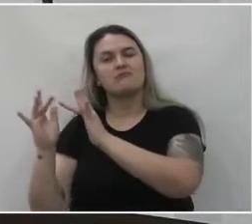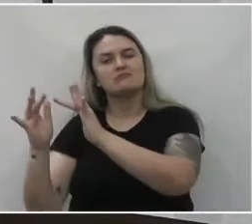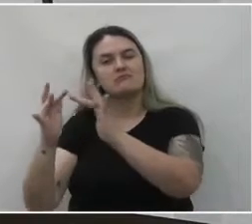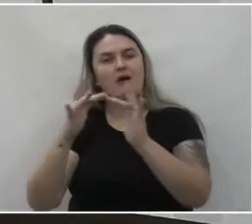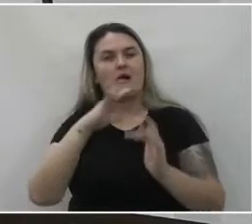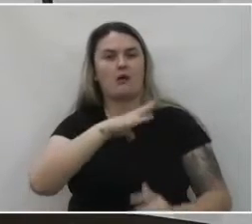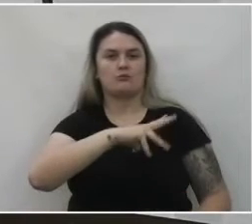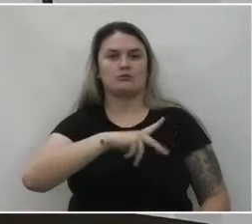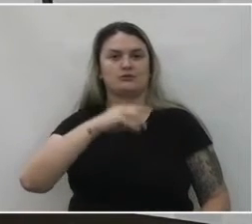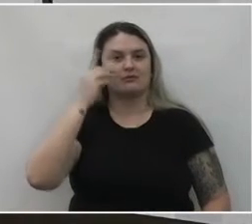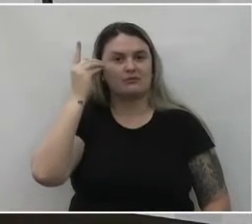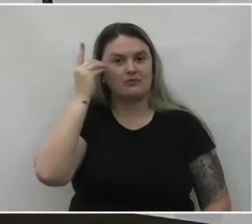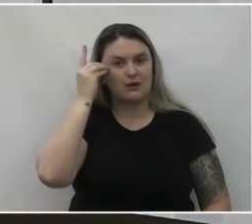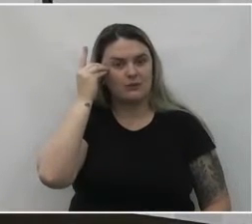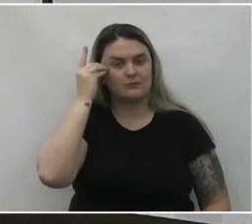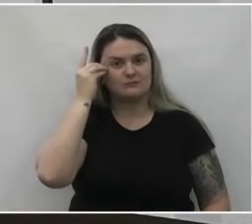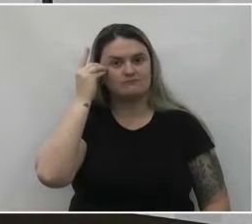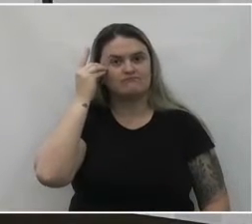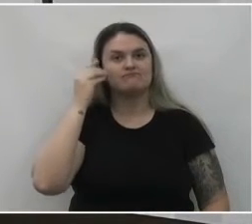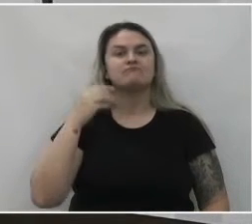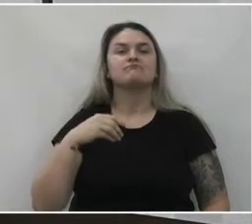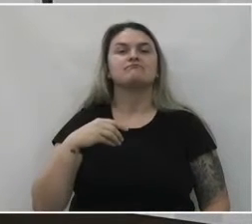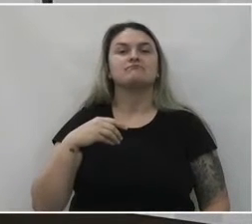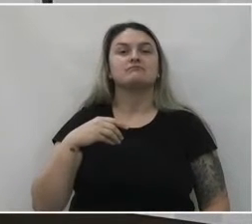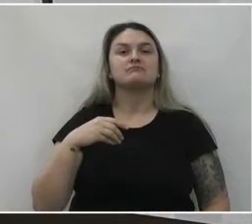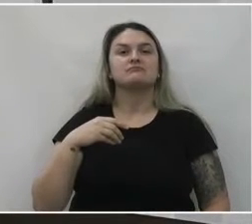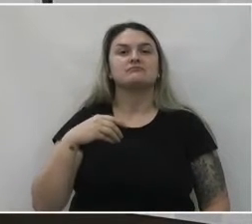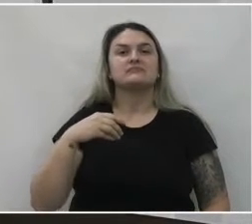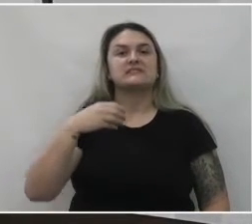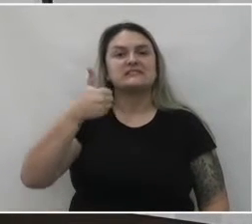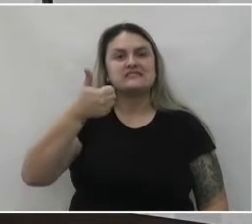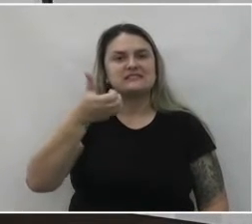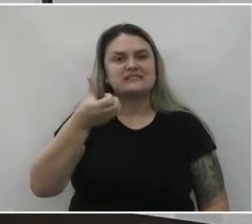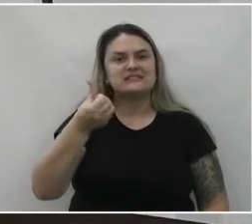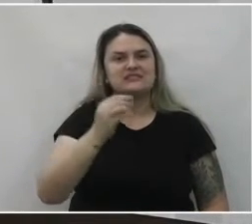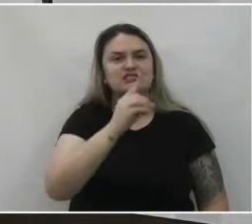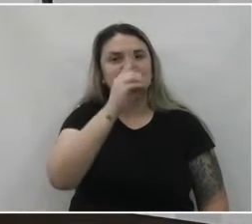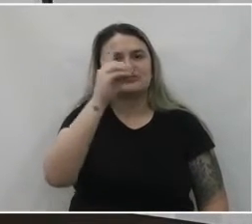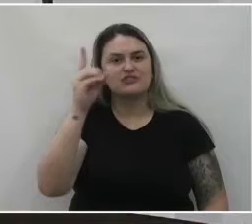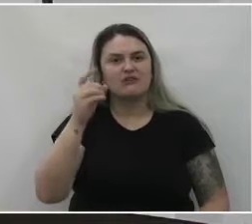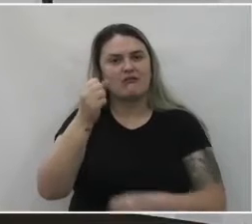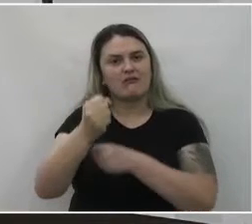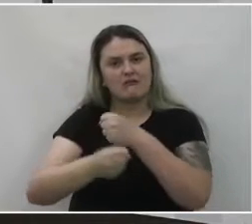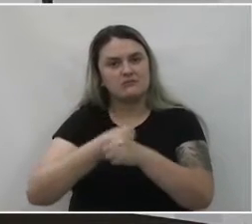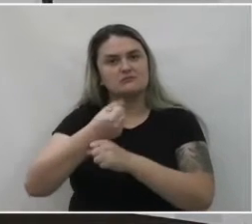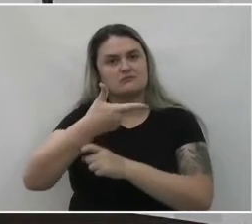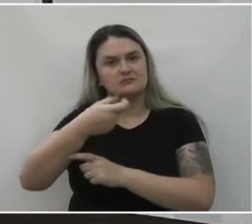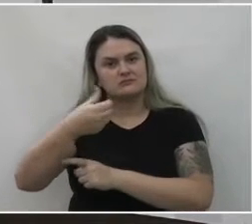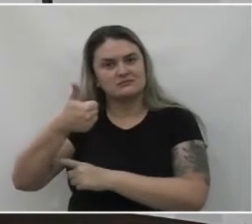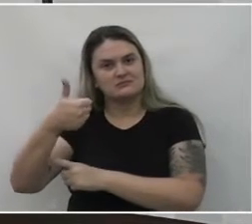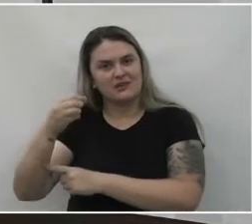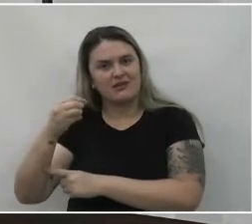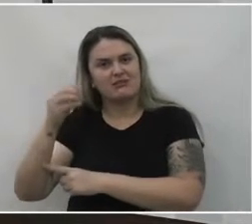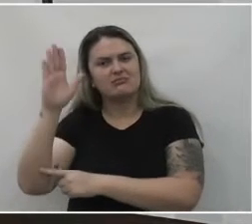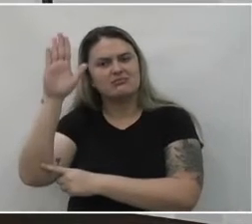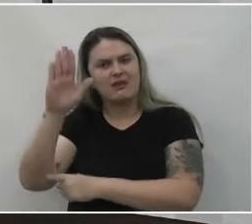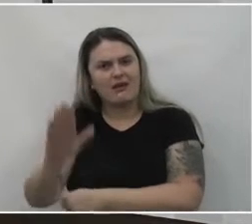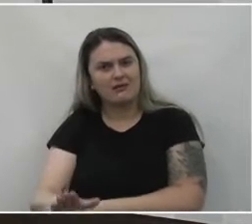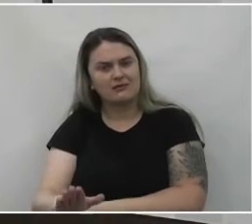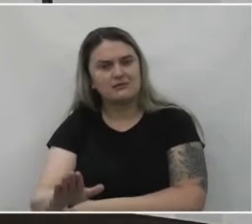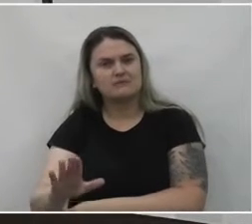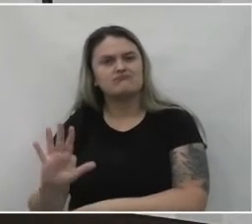Amor Dau. Aos 16 dias do mês de outubro de 2010, no período da tarde,